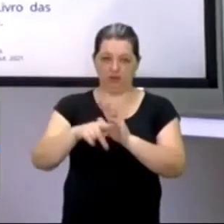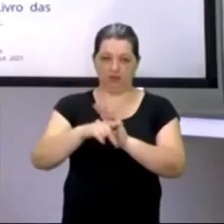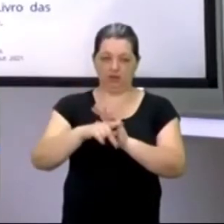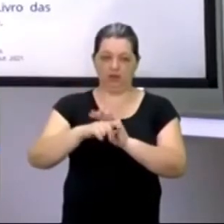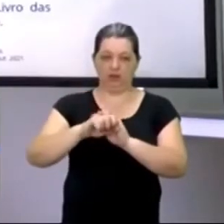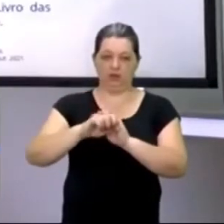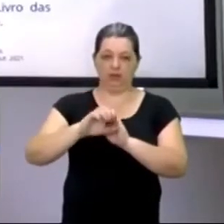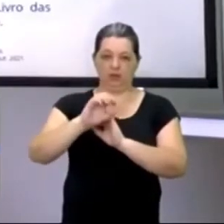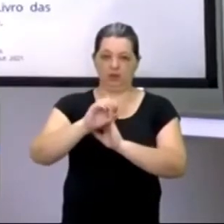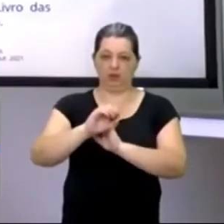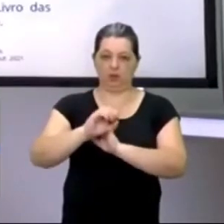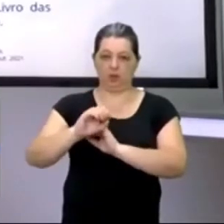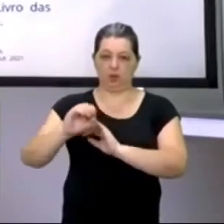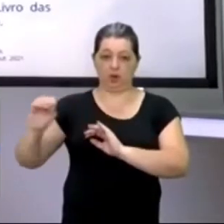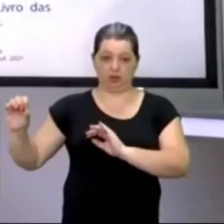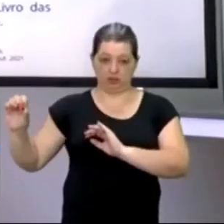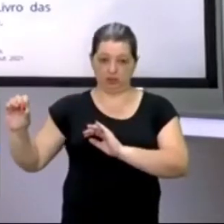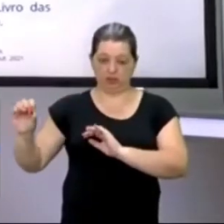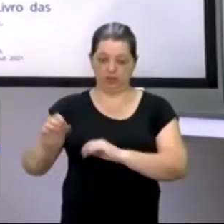O que acontece é assim.